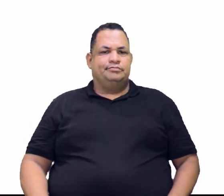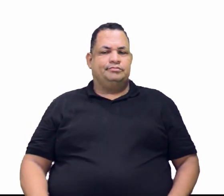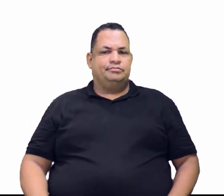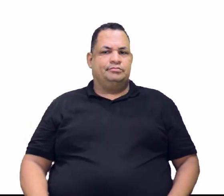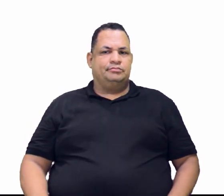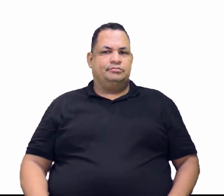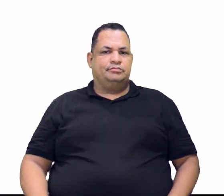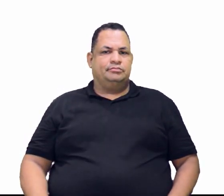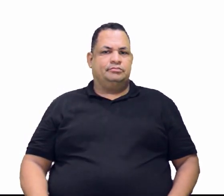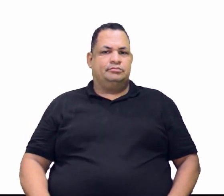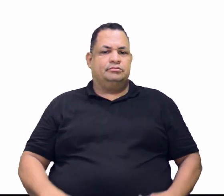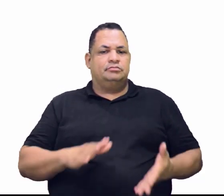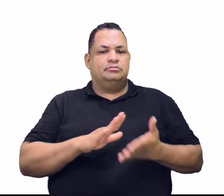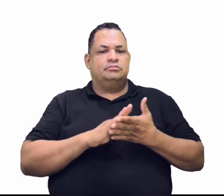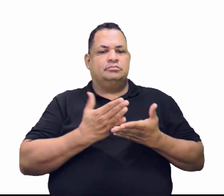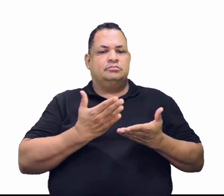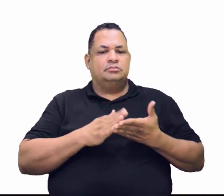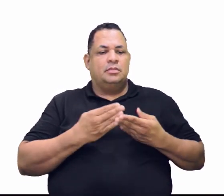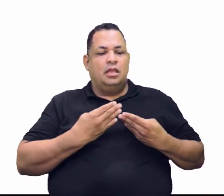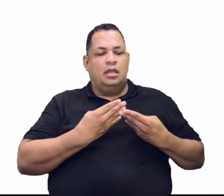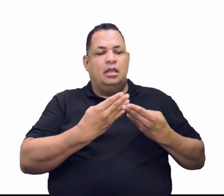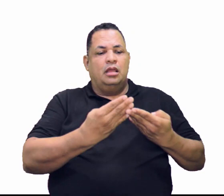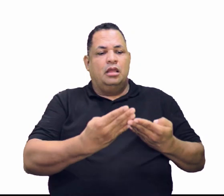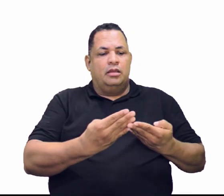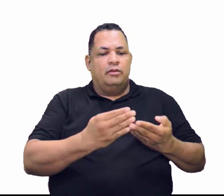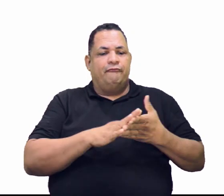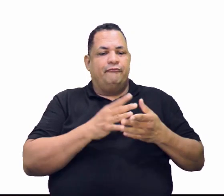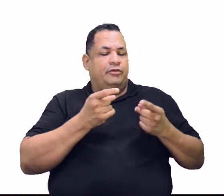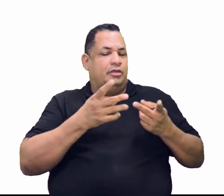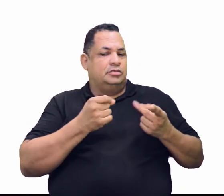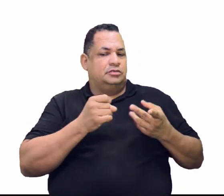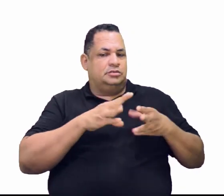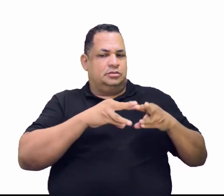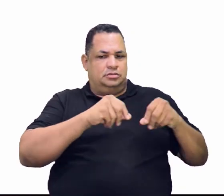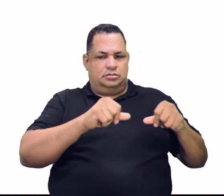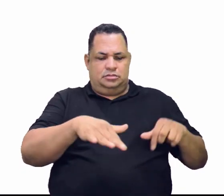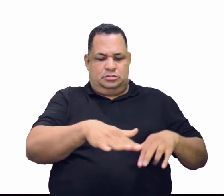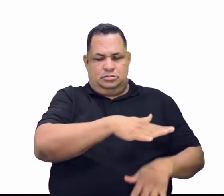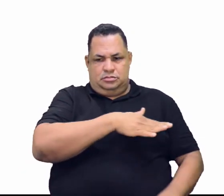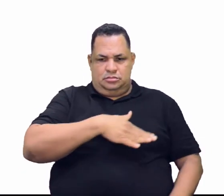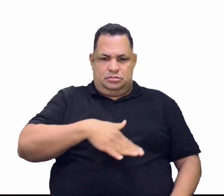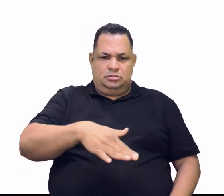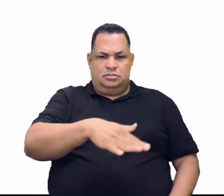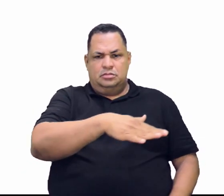alugavam terras. Ou vendiam terras.